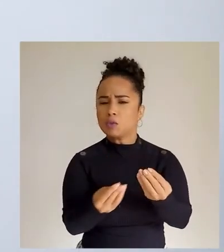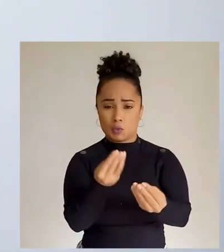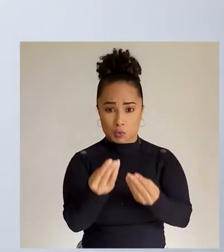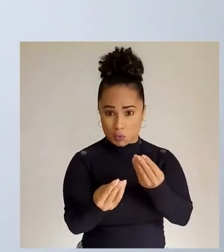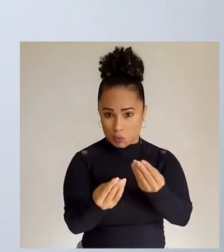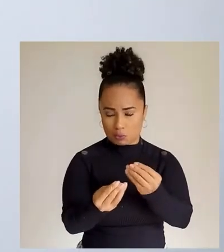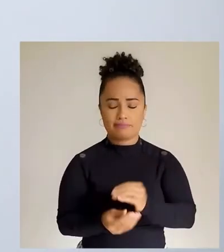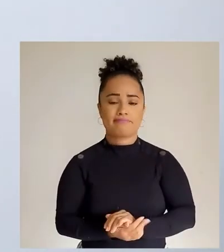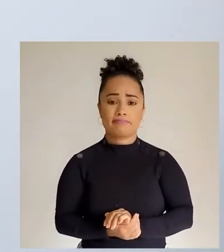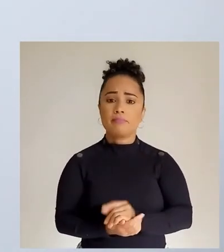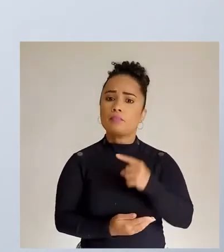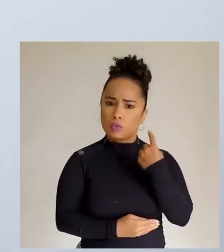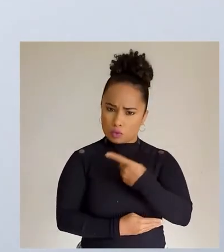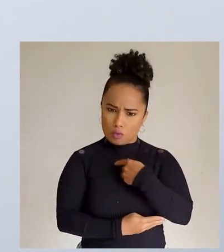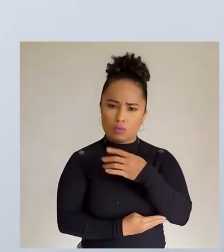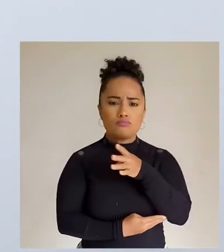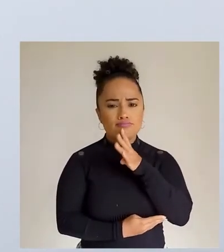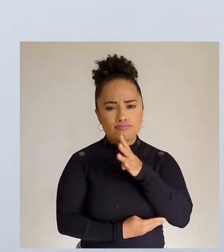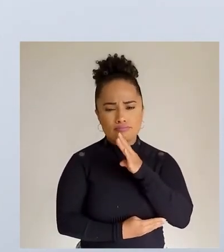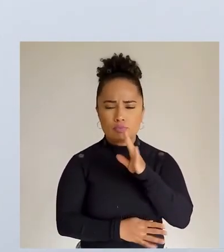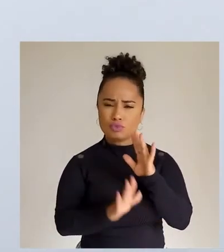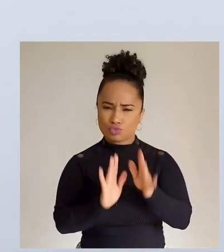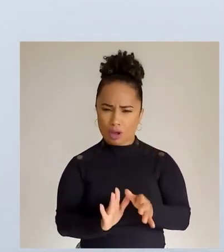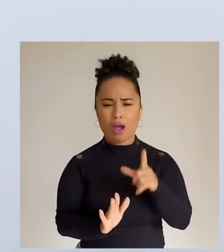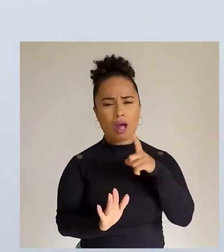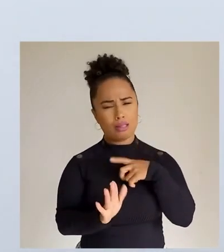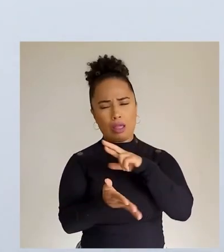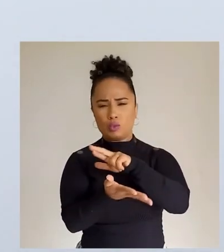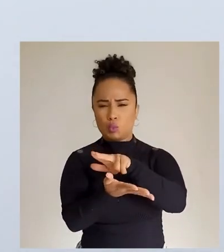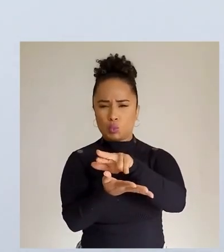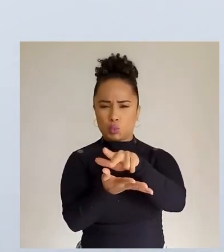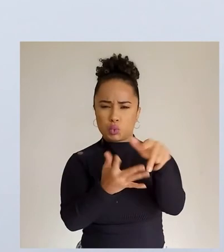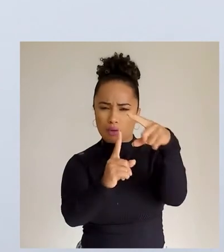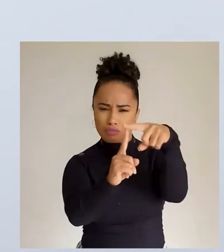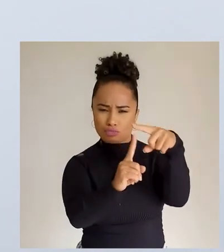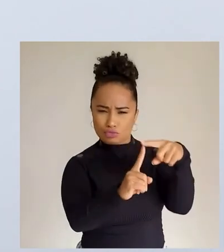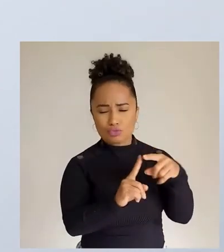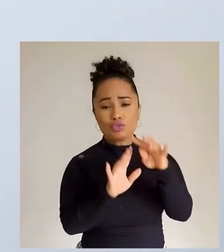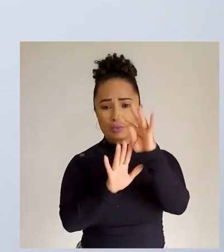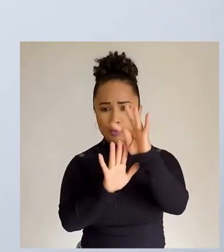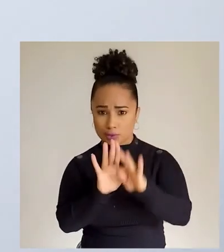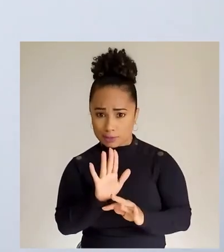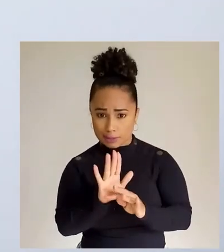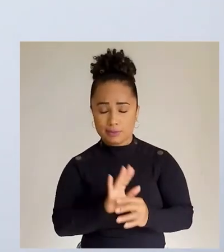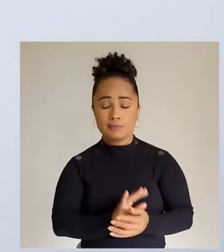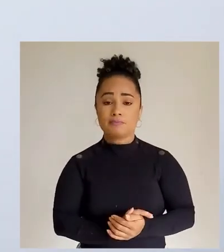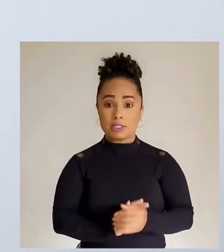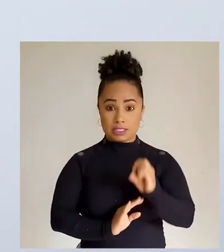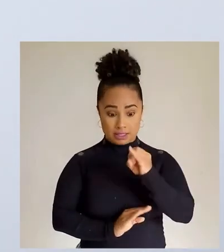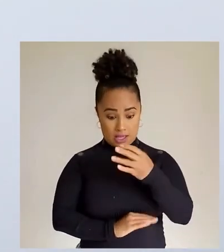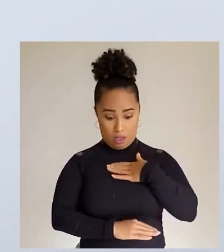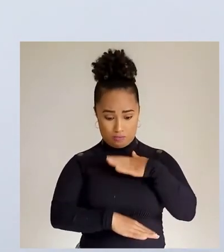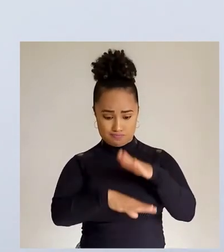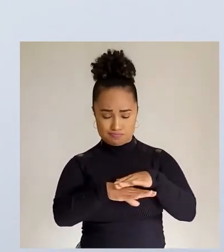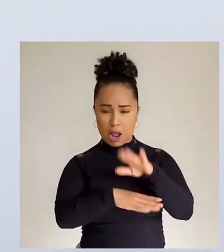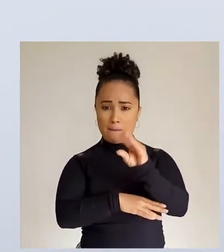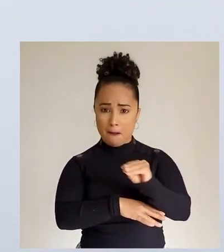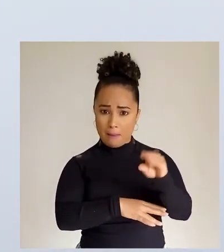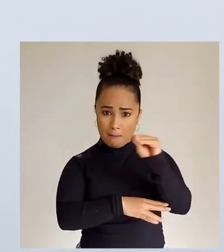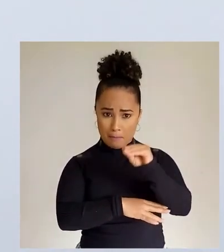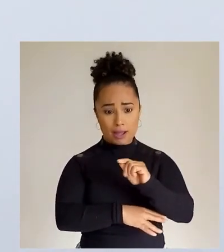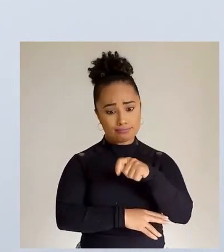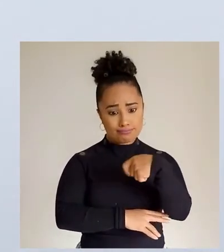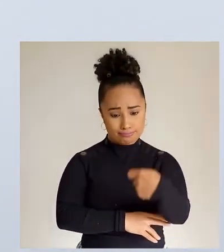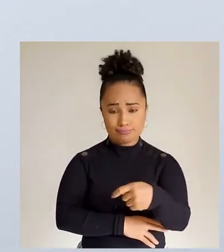Textos de diferentes gêneros. Porque nós sabemos que há inúmeros textos. Se nós estamos